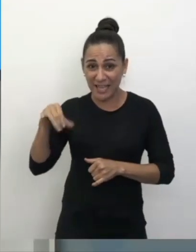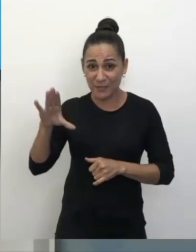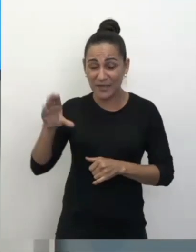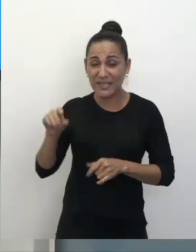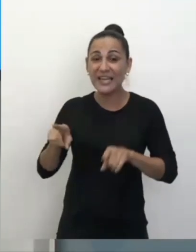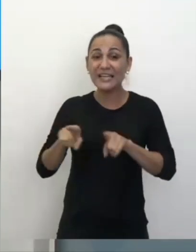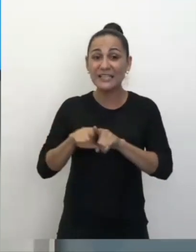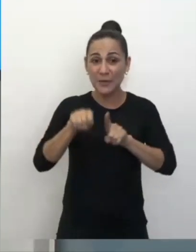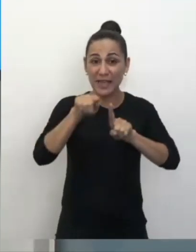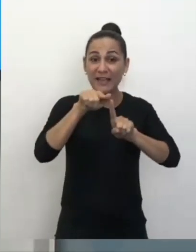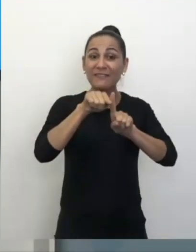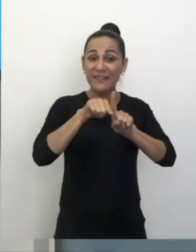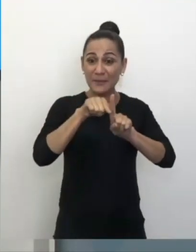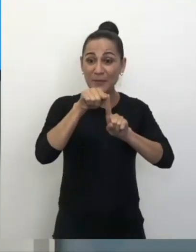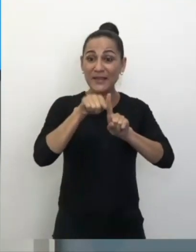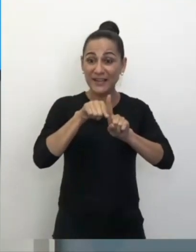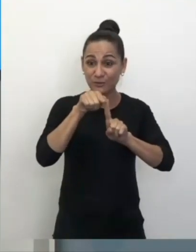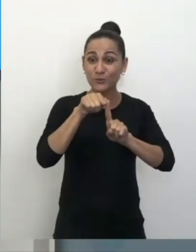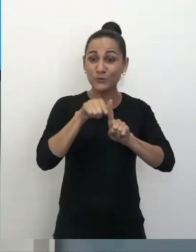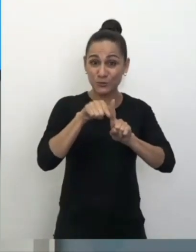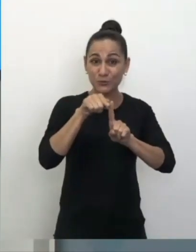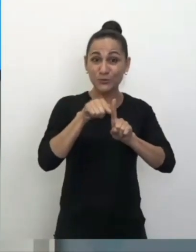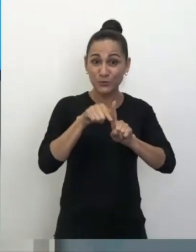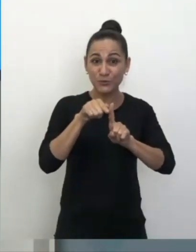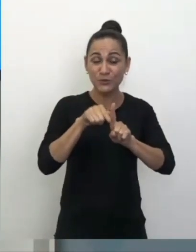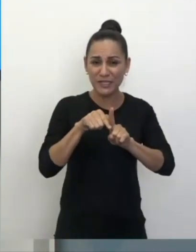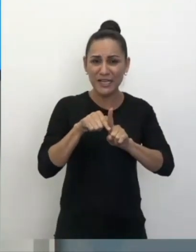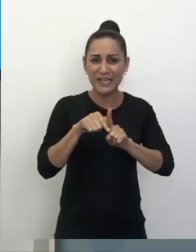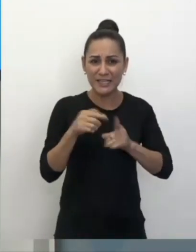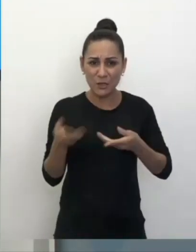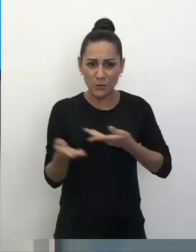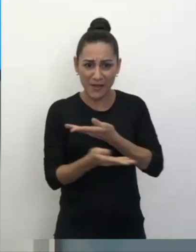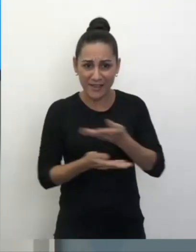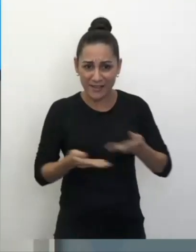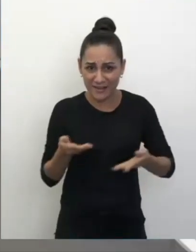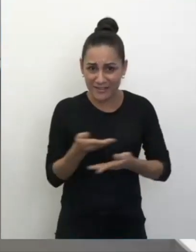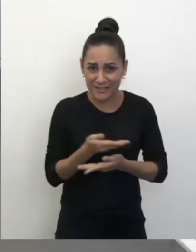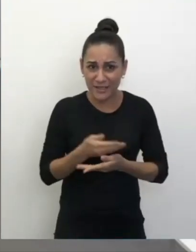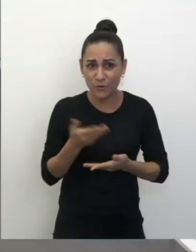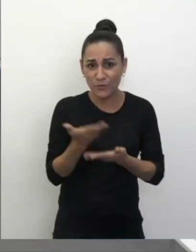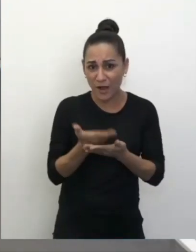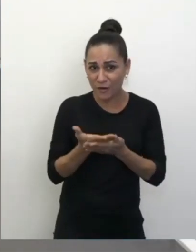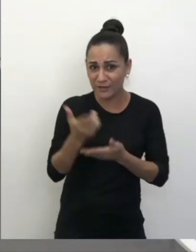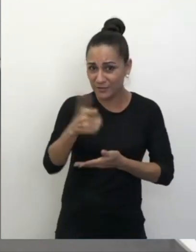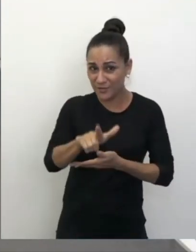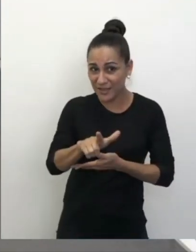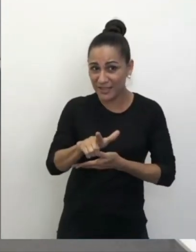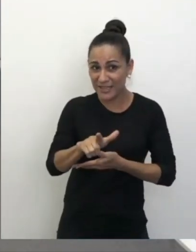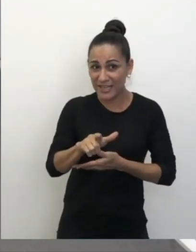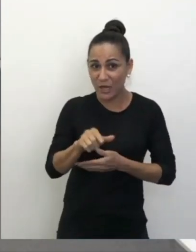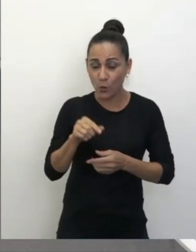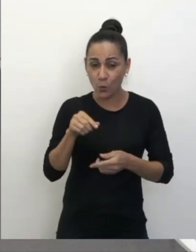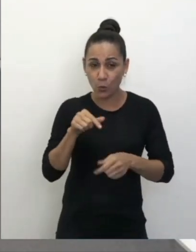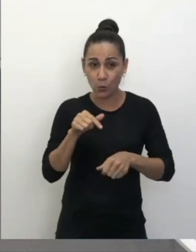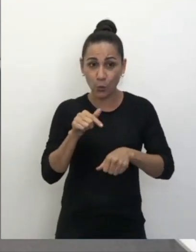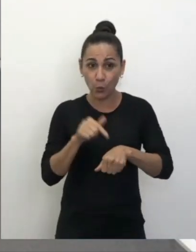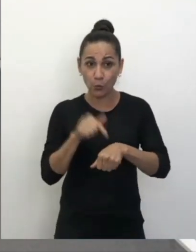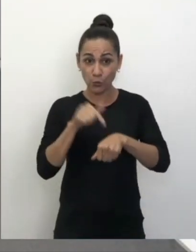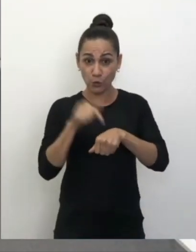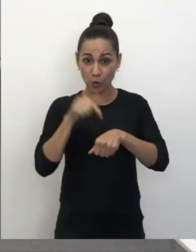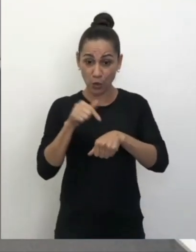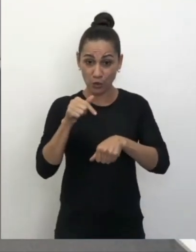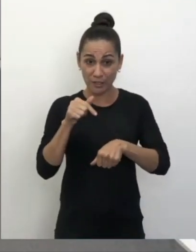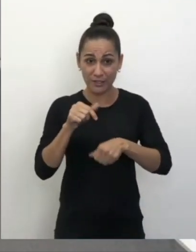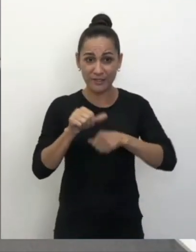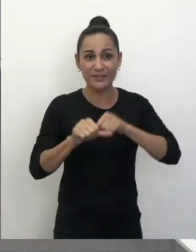temperatura, né, Fabio? Nossa, quer dizer que tem a ver com hora da semana que vem? Deve ter tudo a ver, né, Gibão? Quer dizer que um toque, né, transformou.